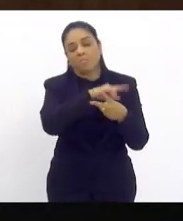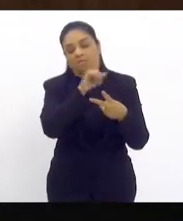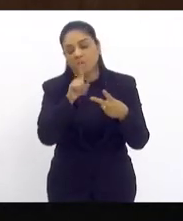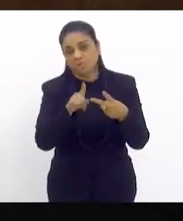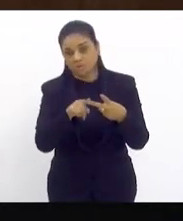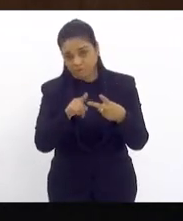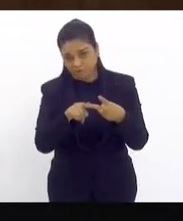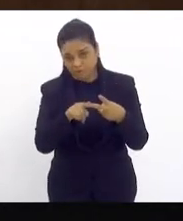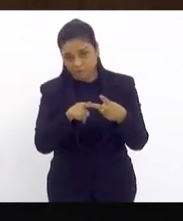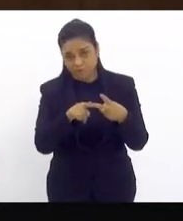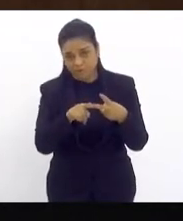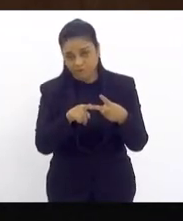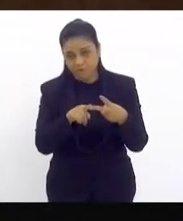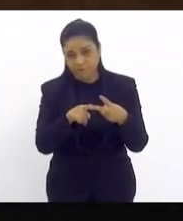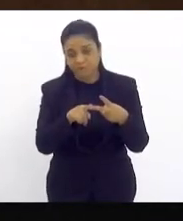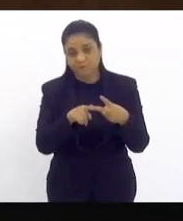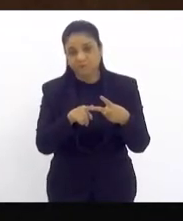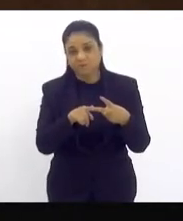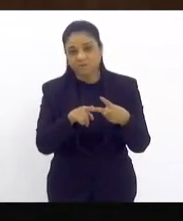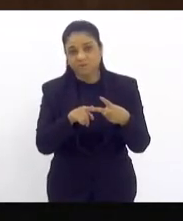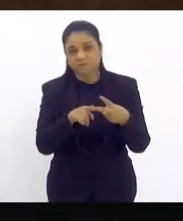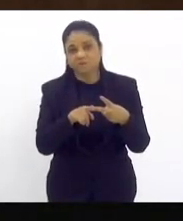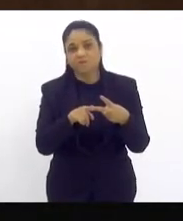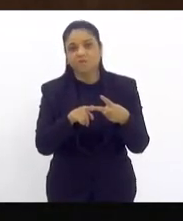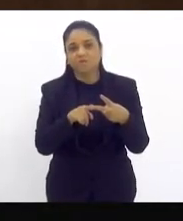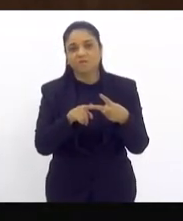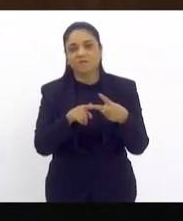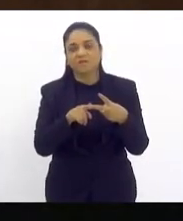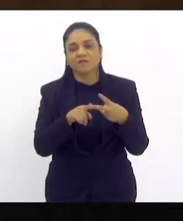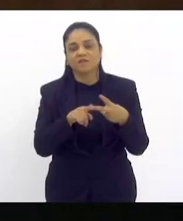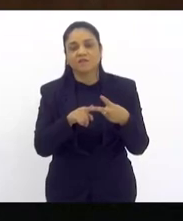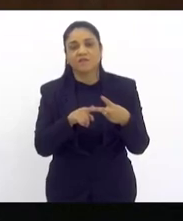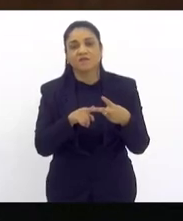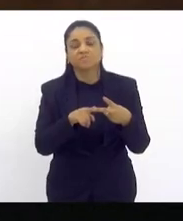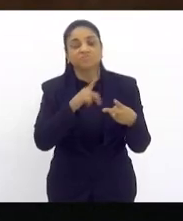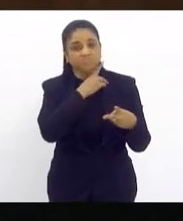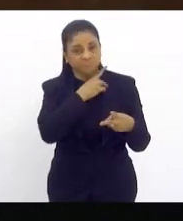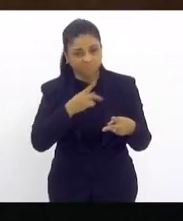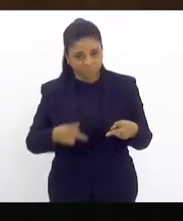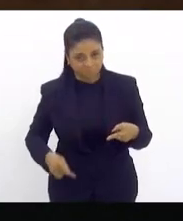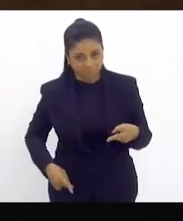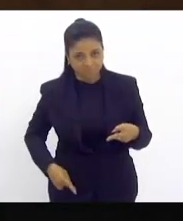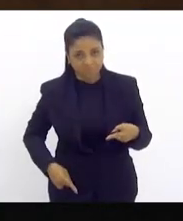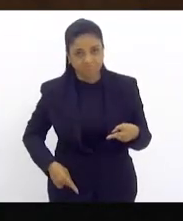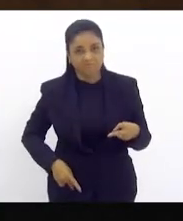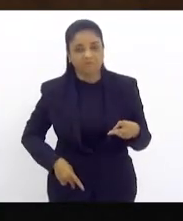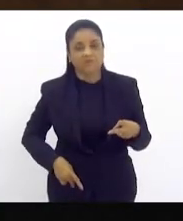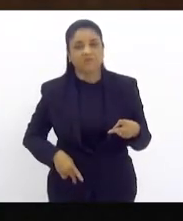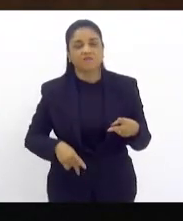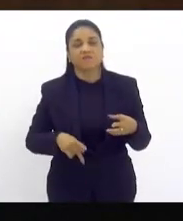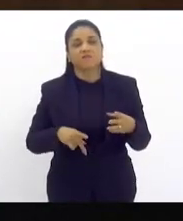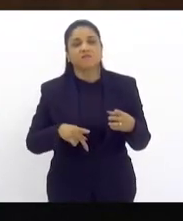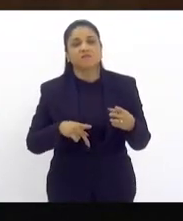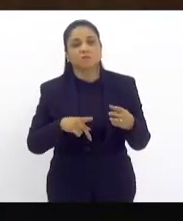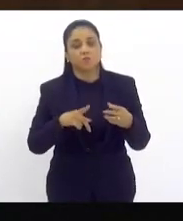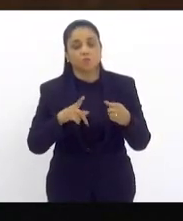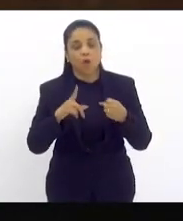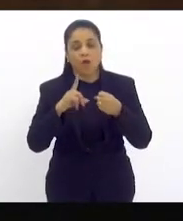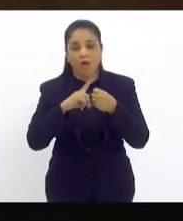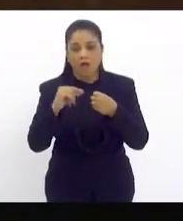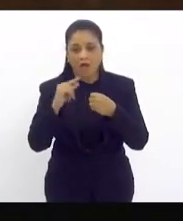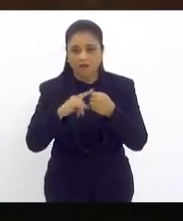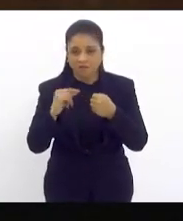A segunda, Sr. Presidente, é que V. Exª coloca no artigo